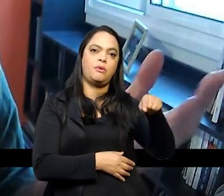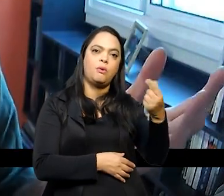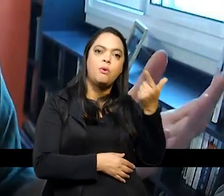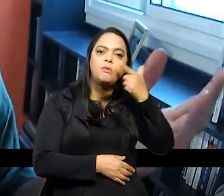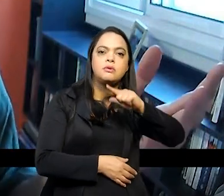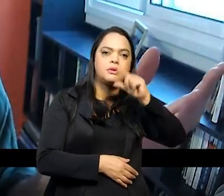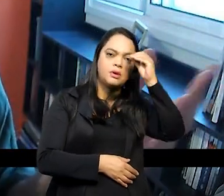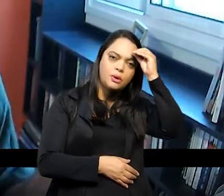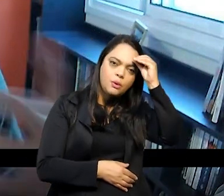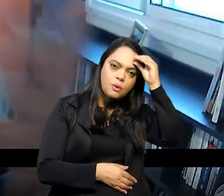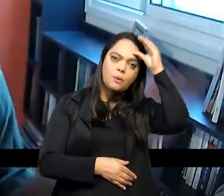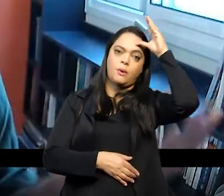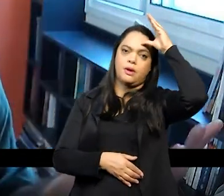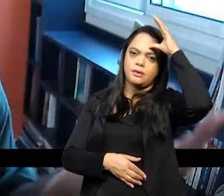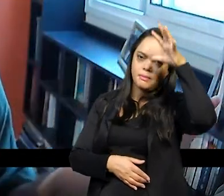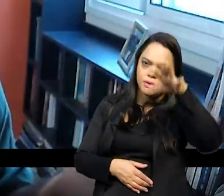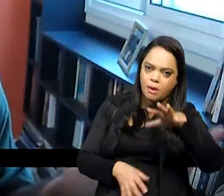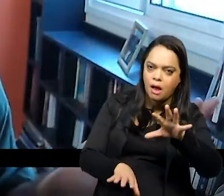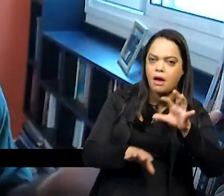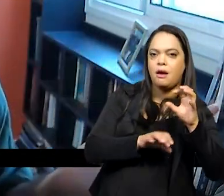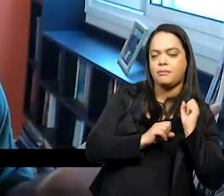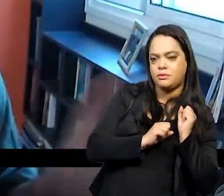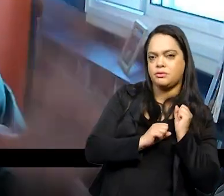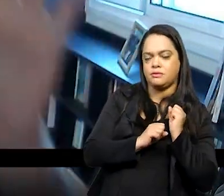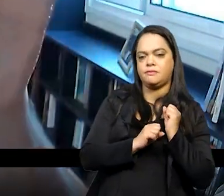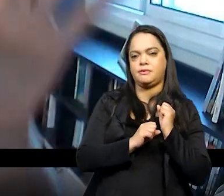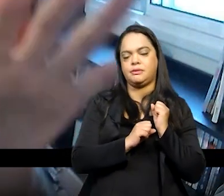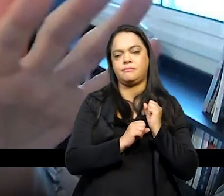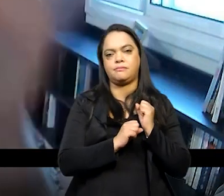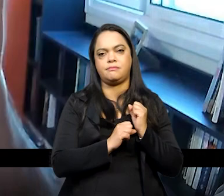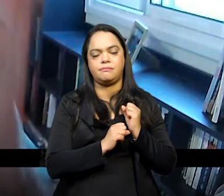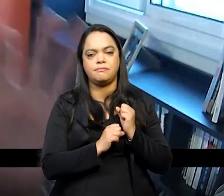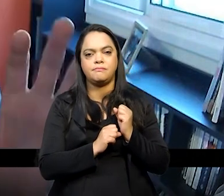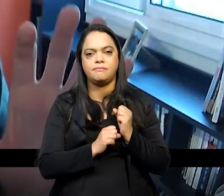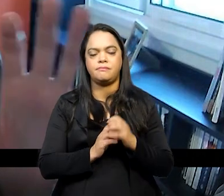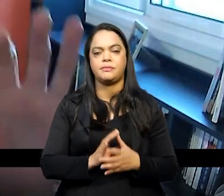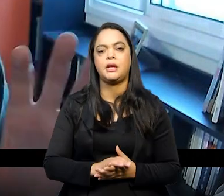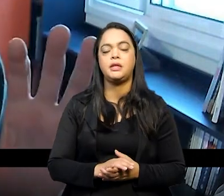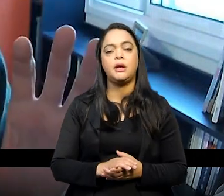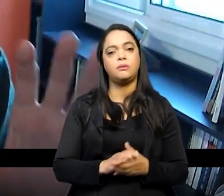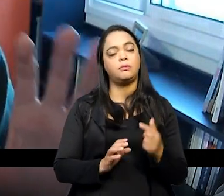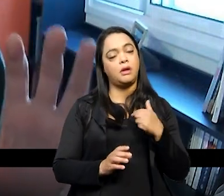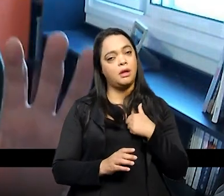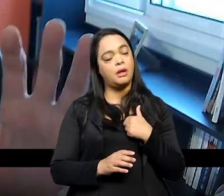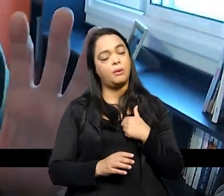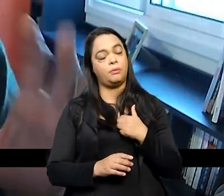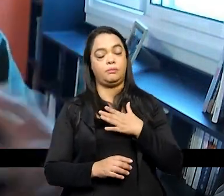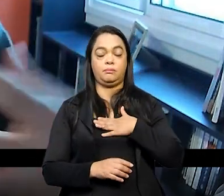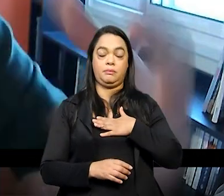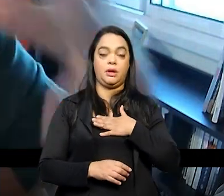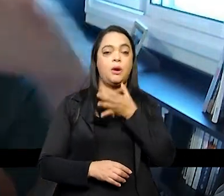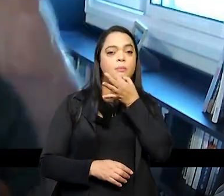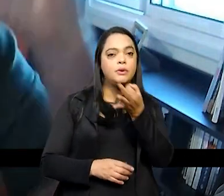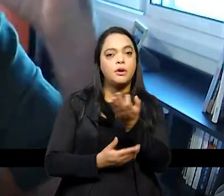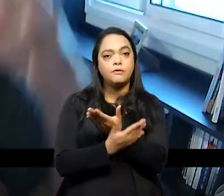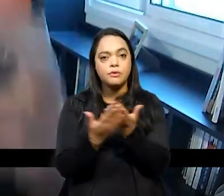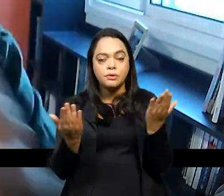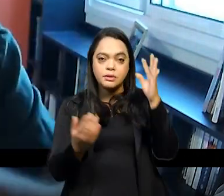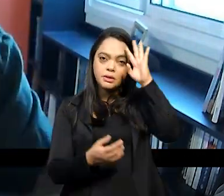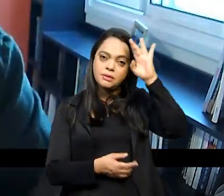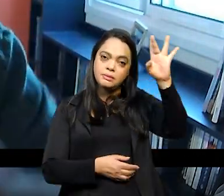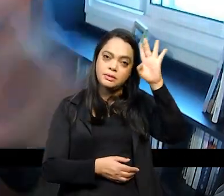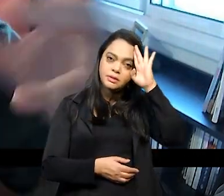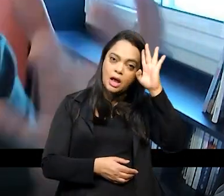alienadora por muitos motivos então acho que talvez essa seja uma coisa para vocês pensarem cuidado com as ênfases